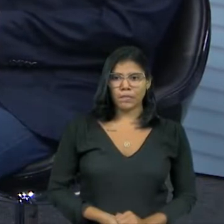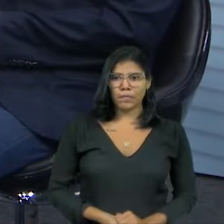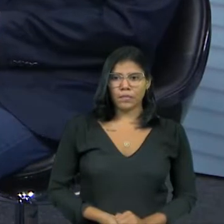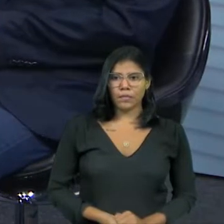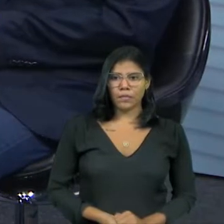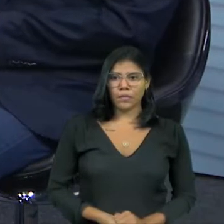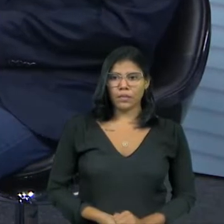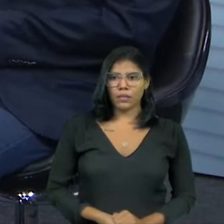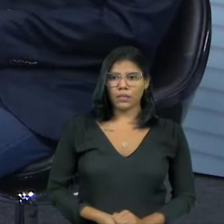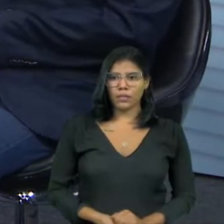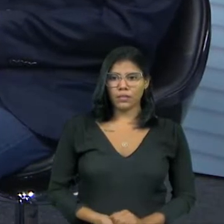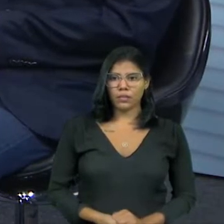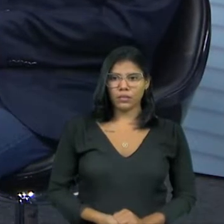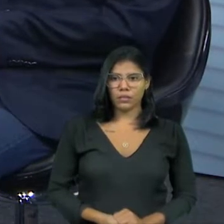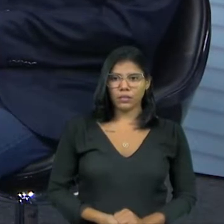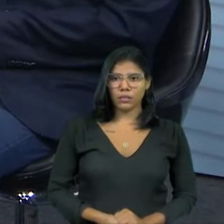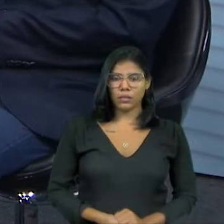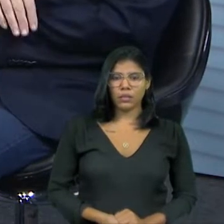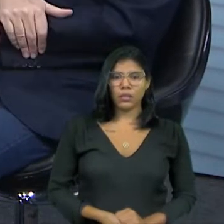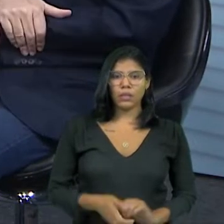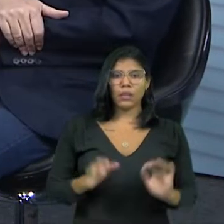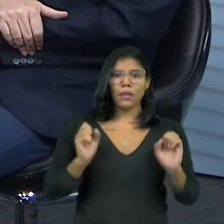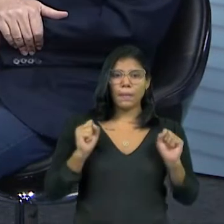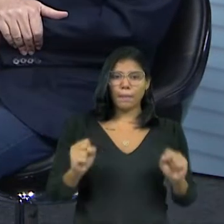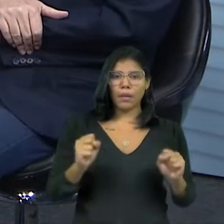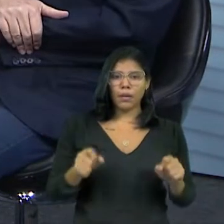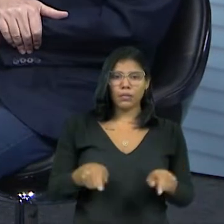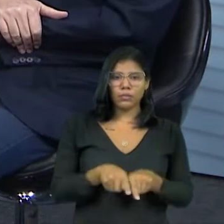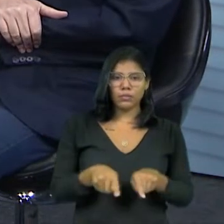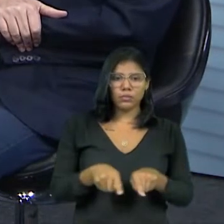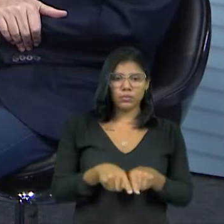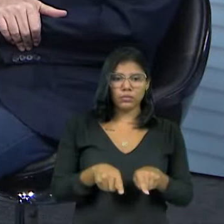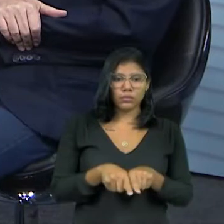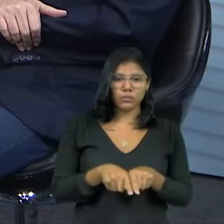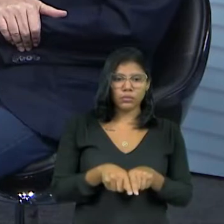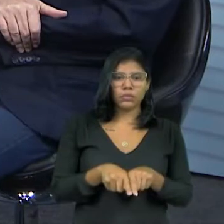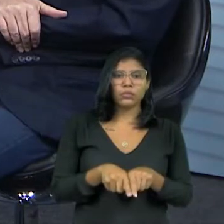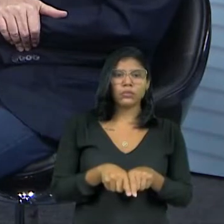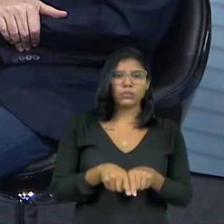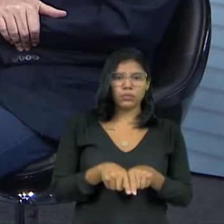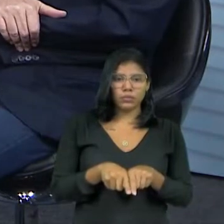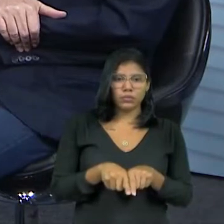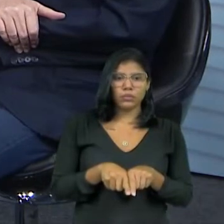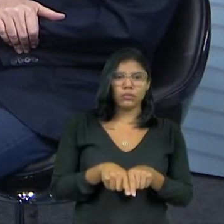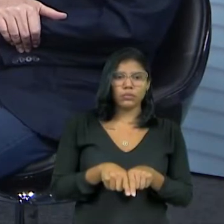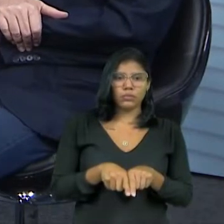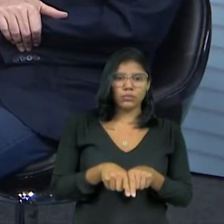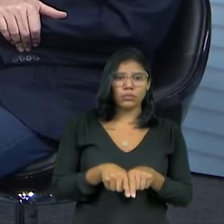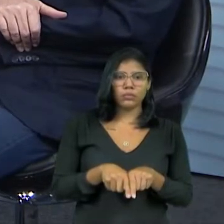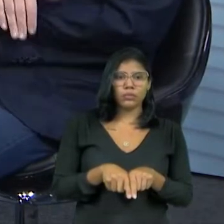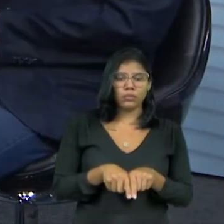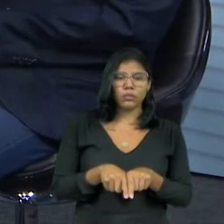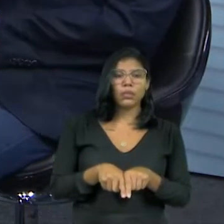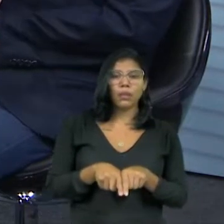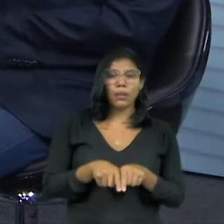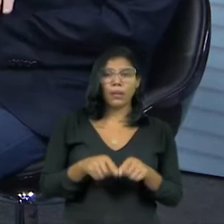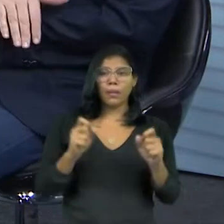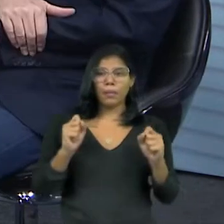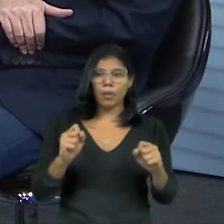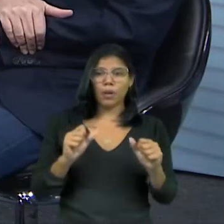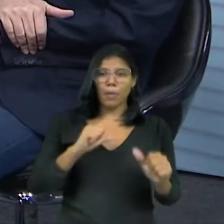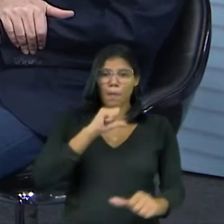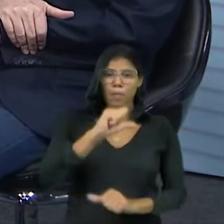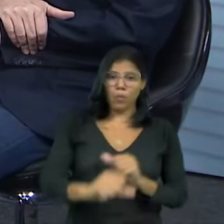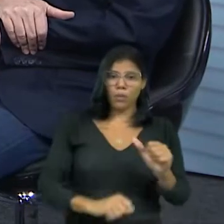Aí passa daqui e recorre... Pode também desconstituir a decisão do Tribunal de Contas. Pode, Então, gente vê... O TR é que